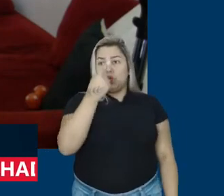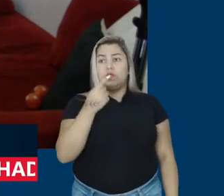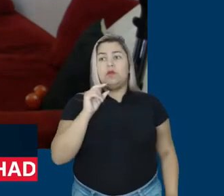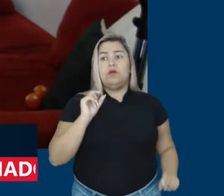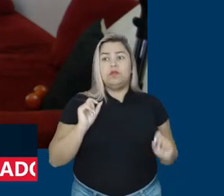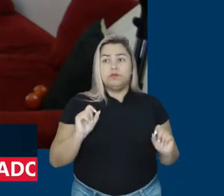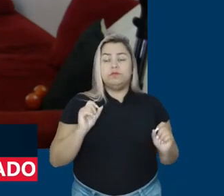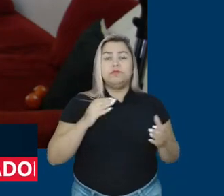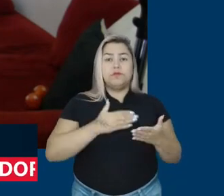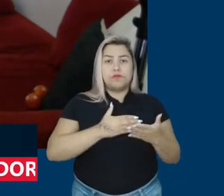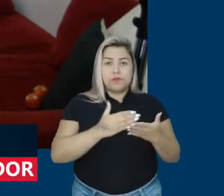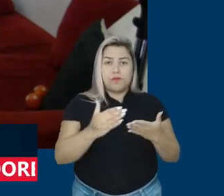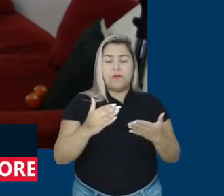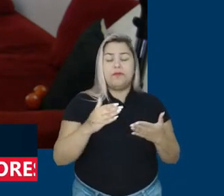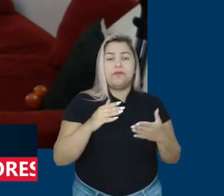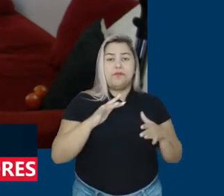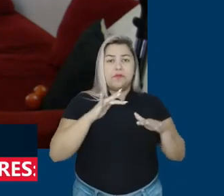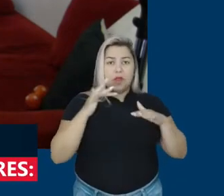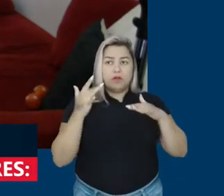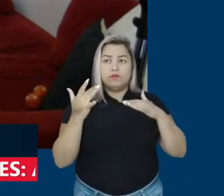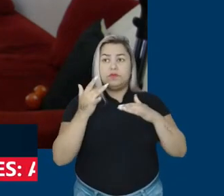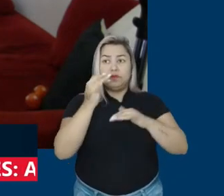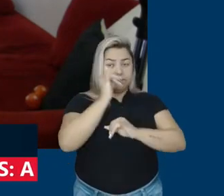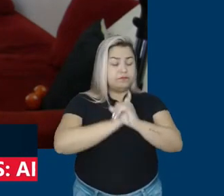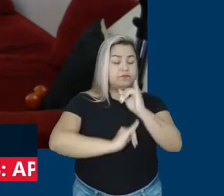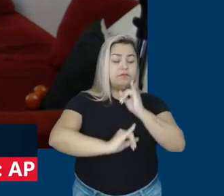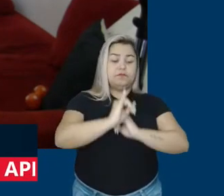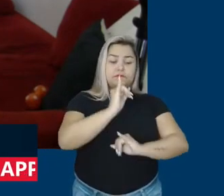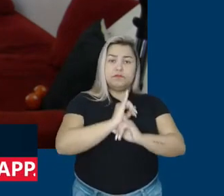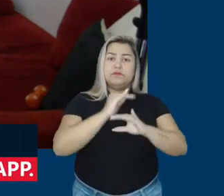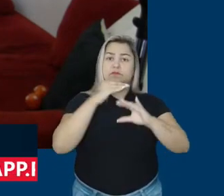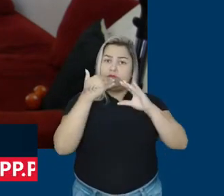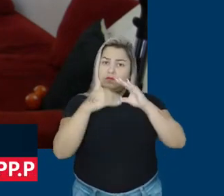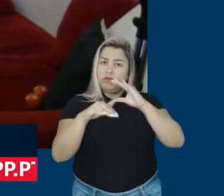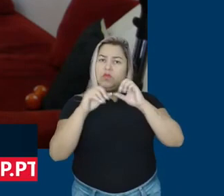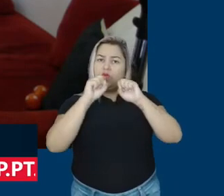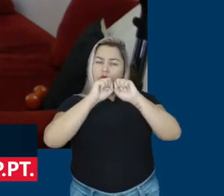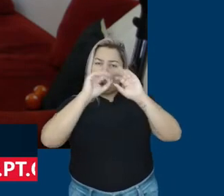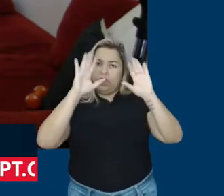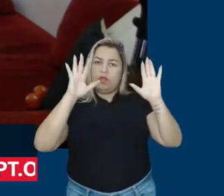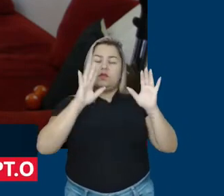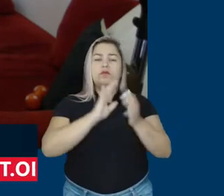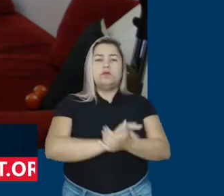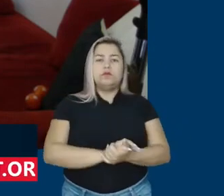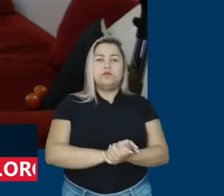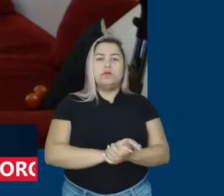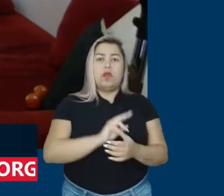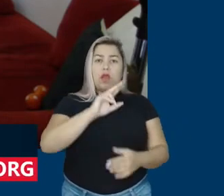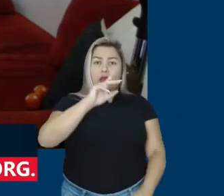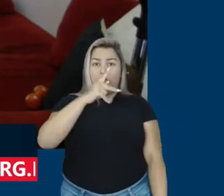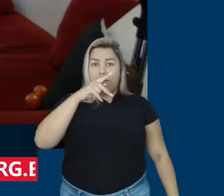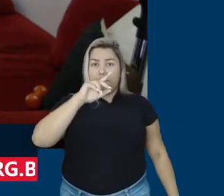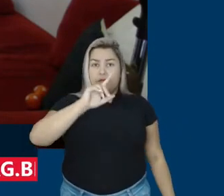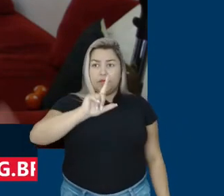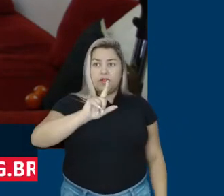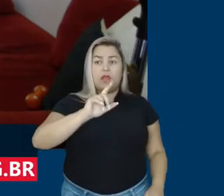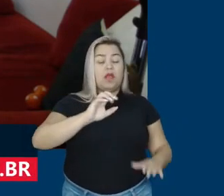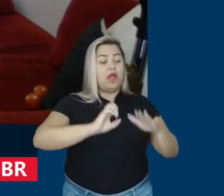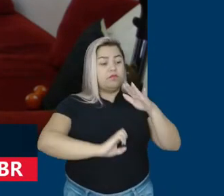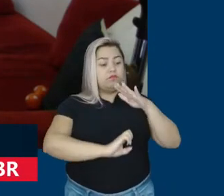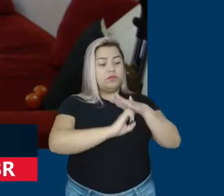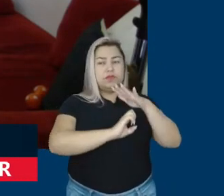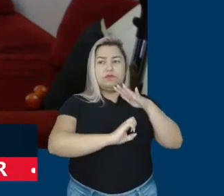da plataforma dessa mensagem que ficou claramente contrária ao PL das fake news. A empresa acabou